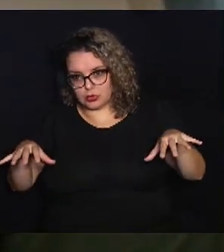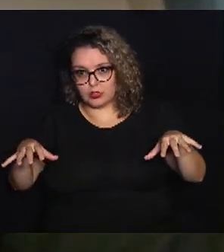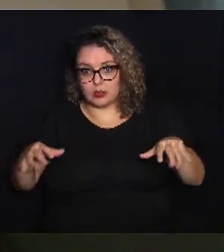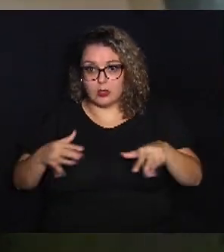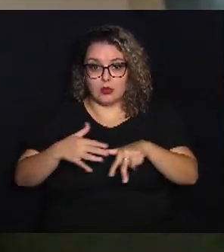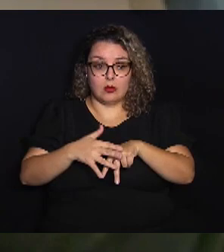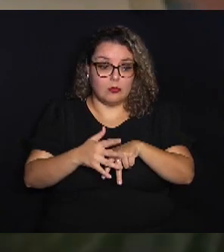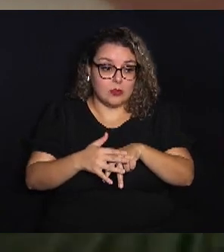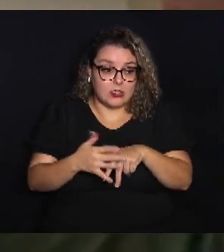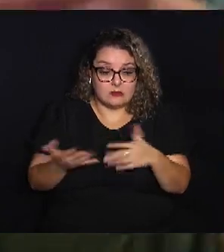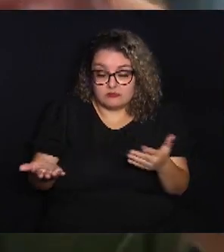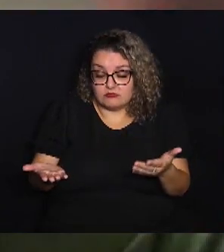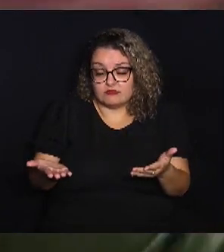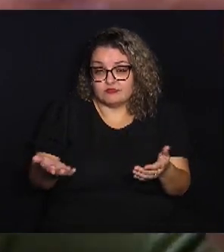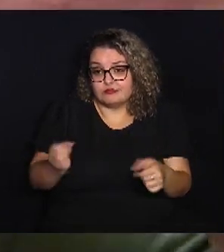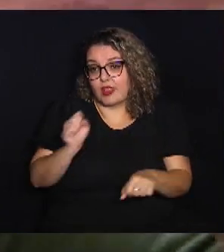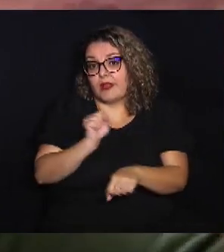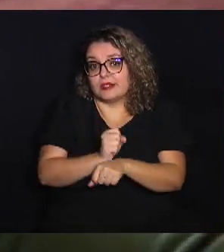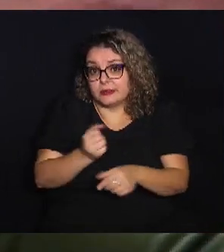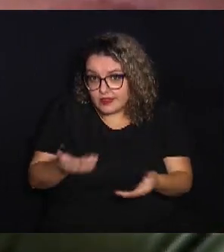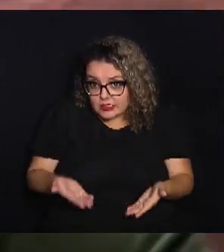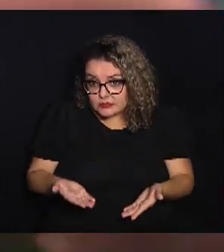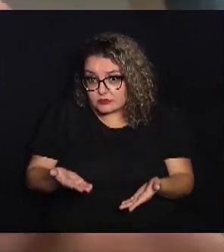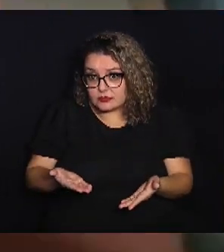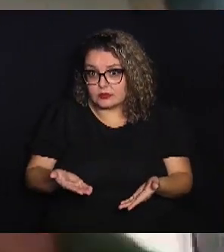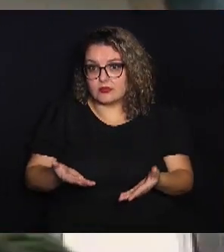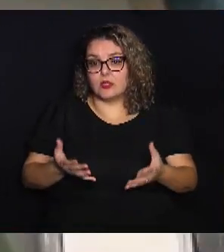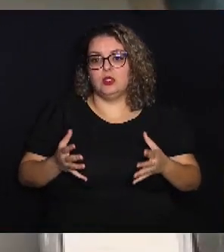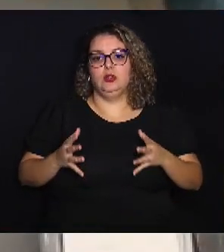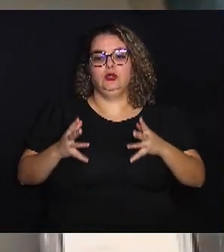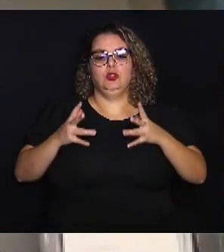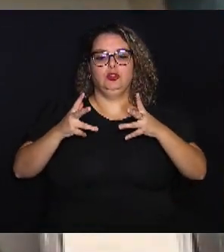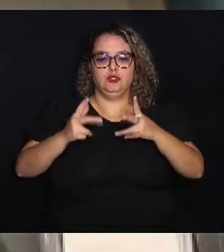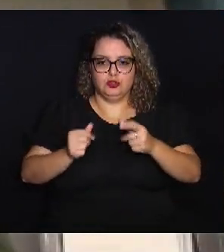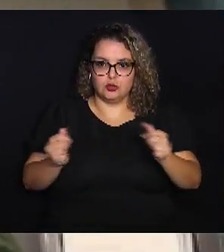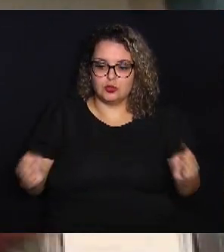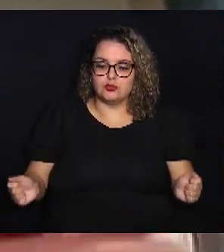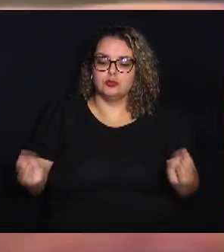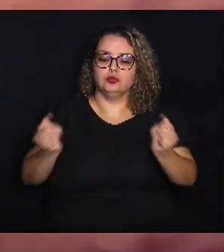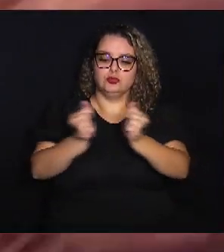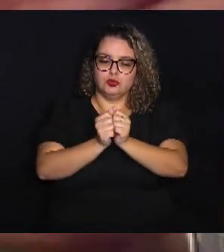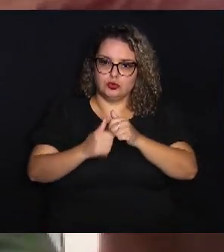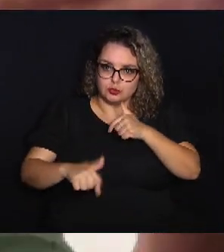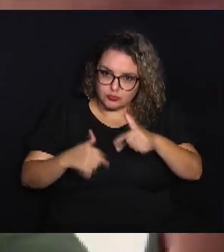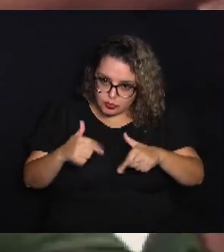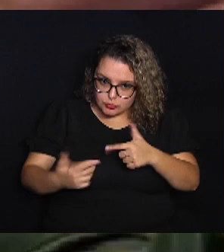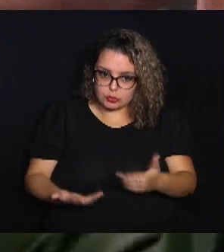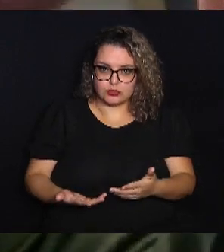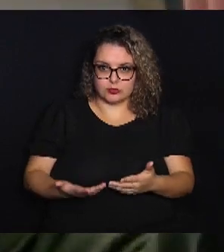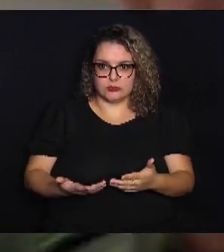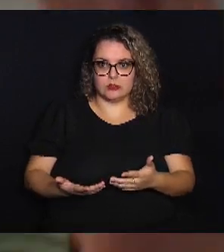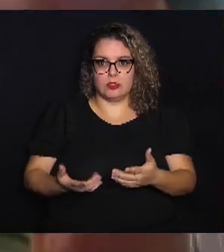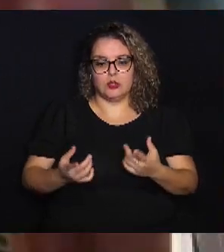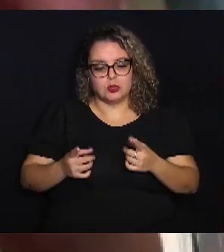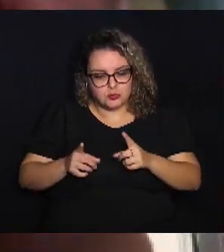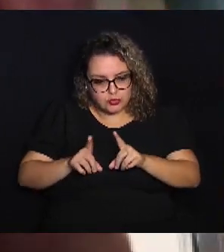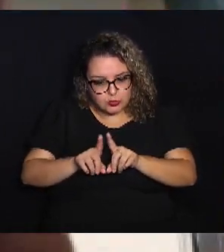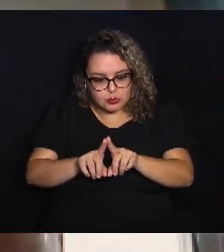outro, o paciente não sai do lugar. Tem que todo mundo trabalhar em conjunto,